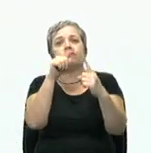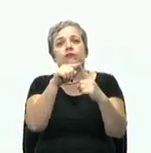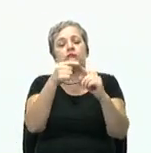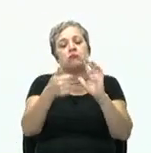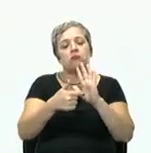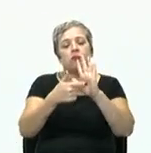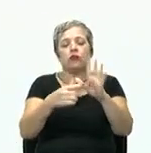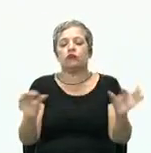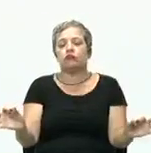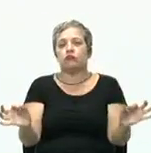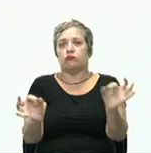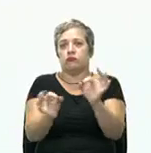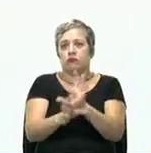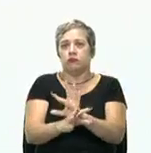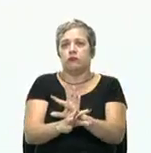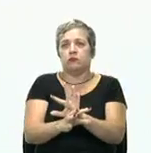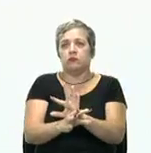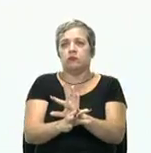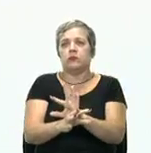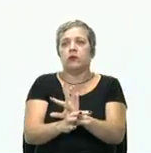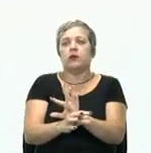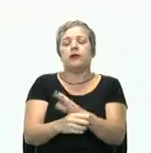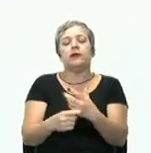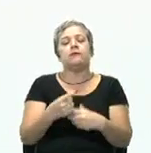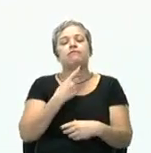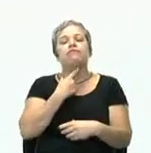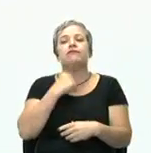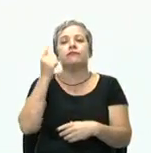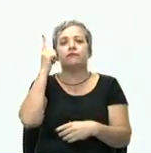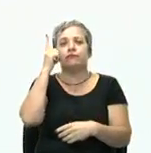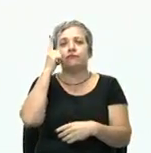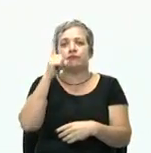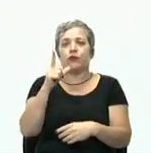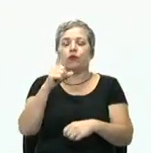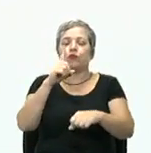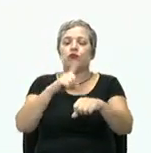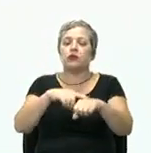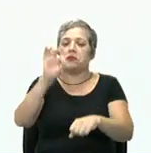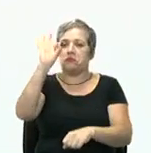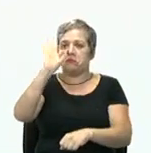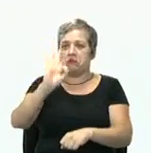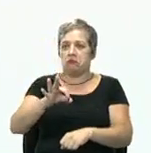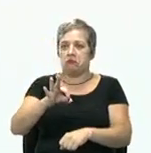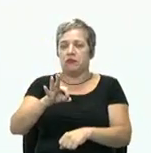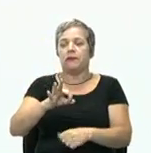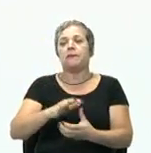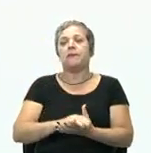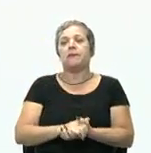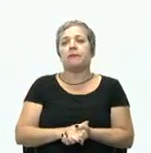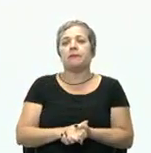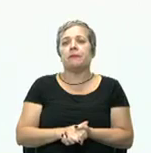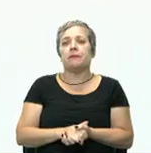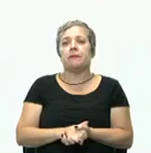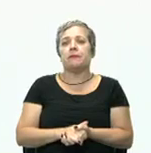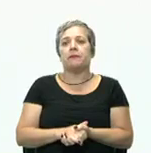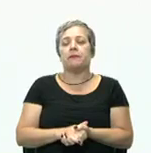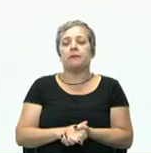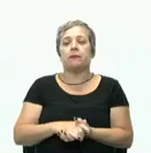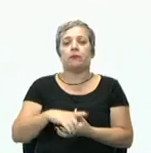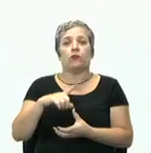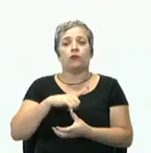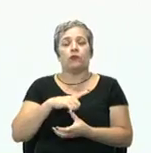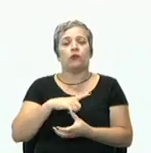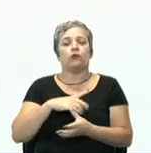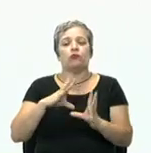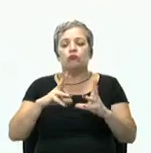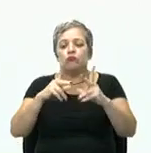estabelecer os resultados concretos que se deseja alcançar dentro de um prazo de tempo específico. Então, eu tenho a missão,